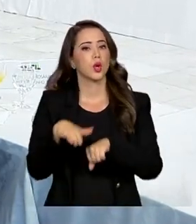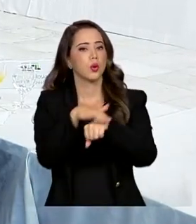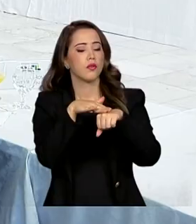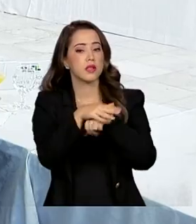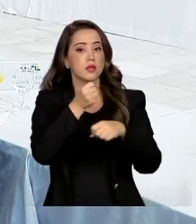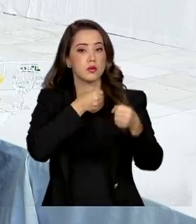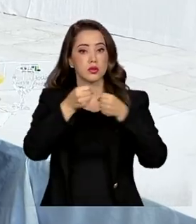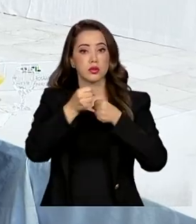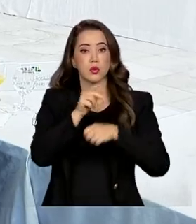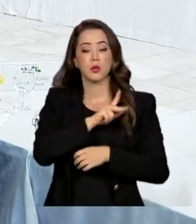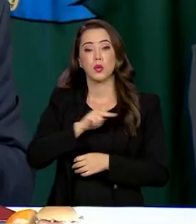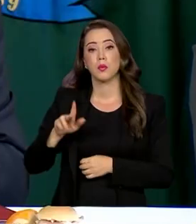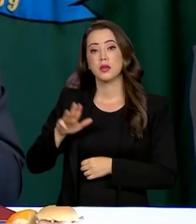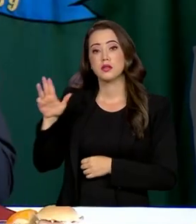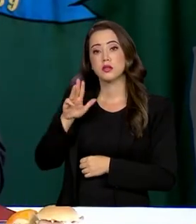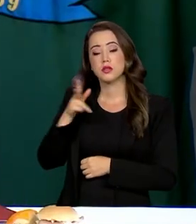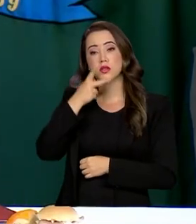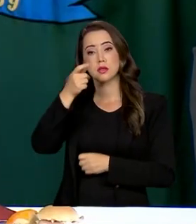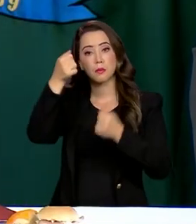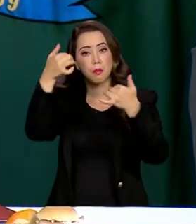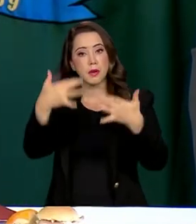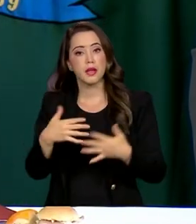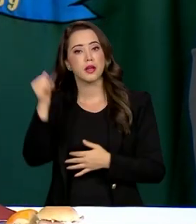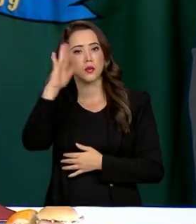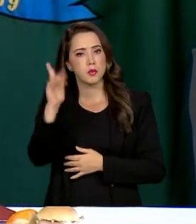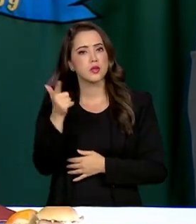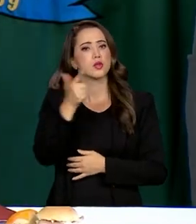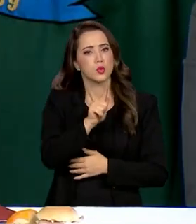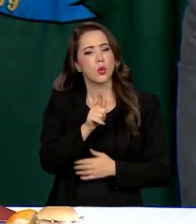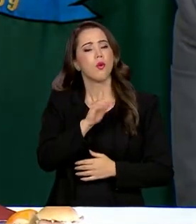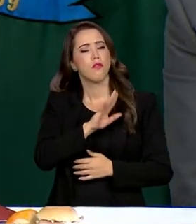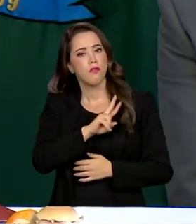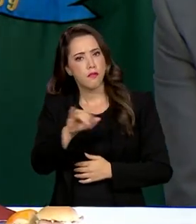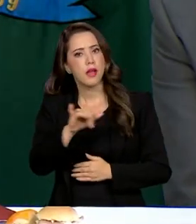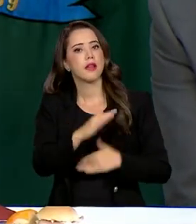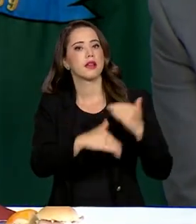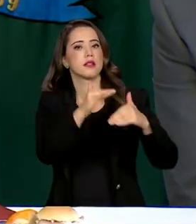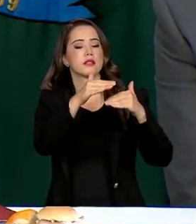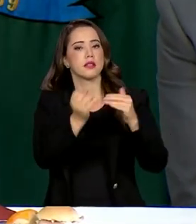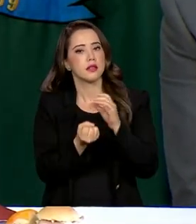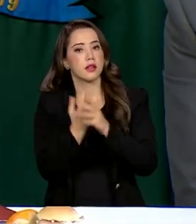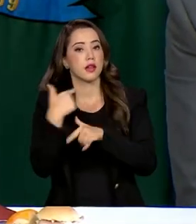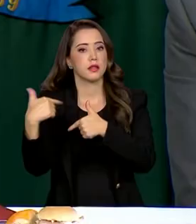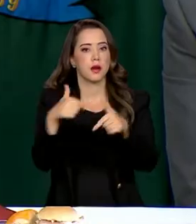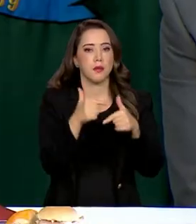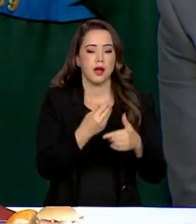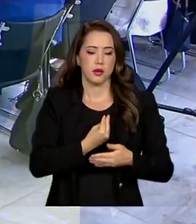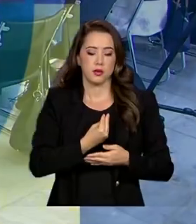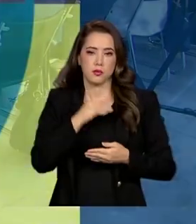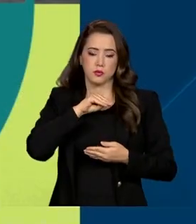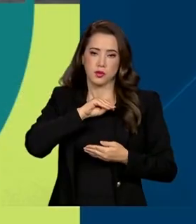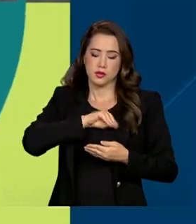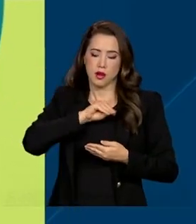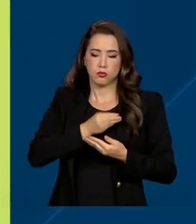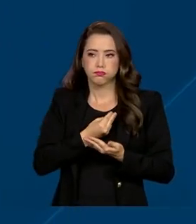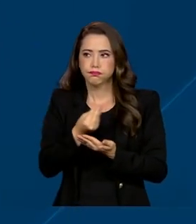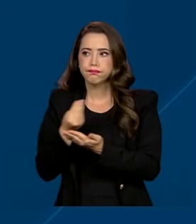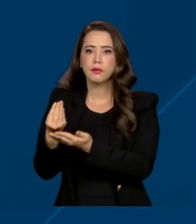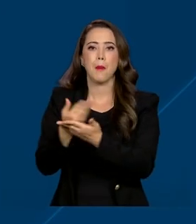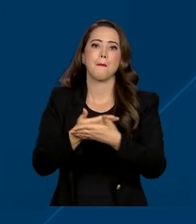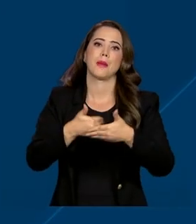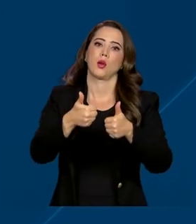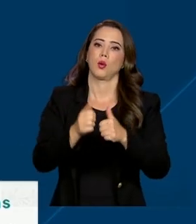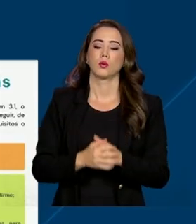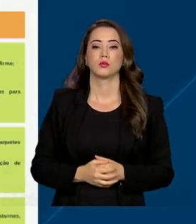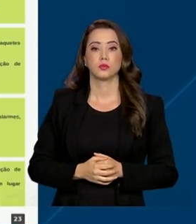jornalistas, presidente Lula afirma que o Brasil vai voltar a crescer, gerar emprego e distribuir renda. Turismo acessível,